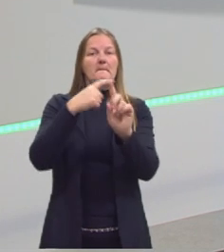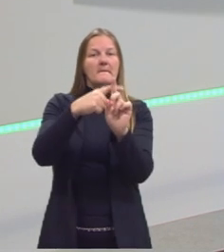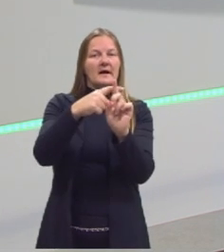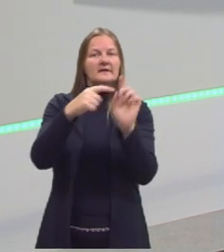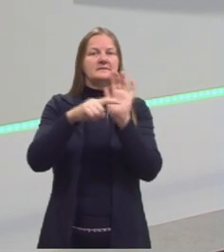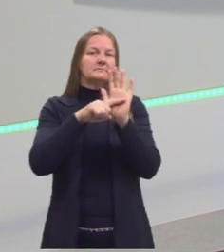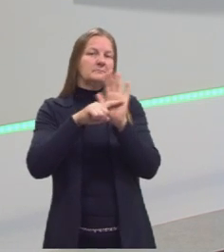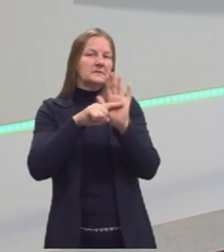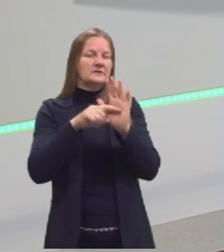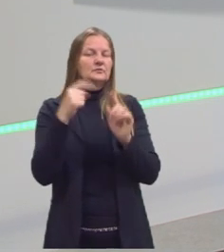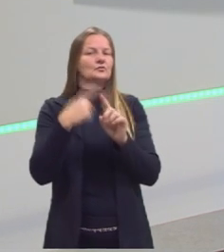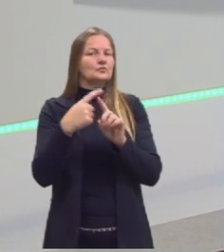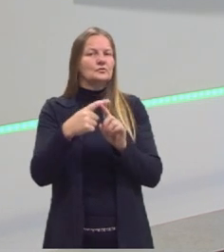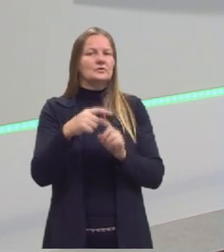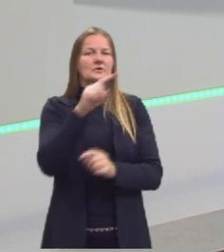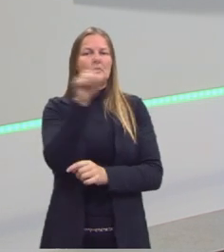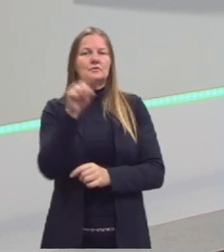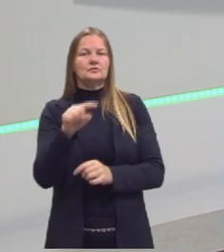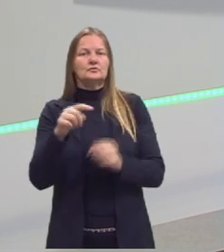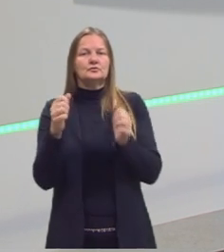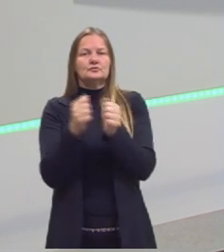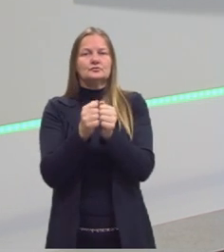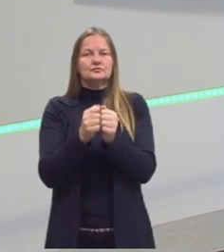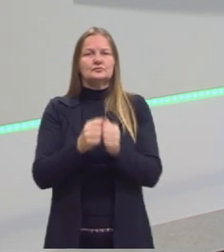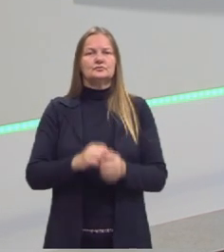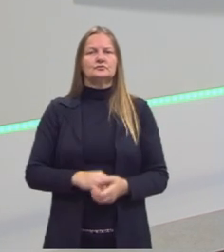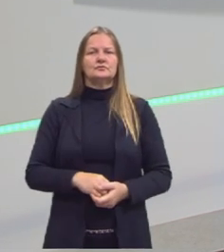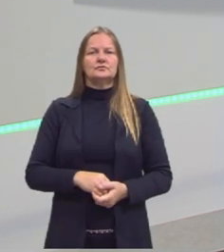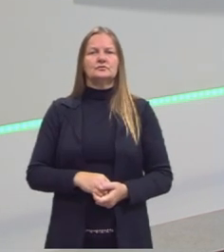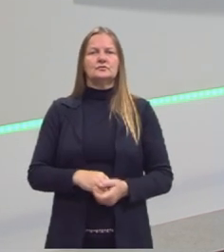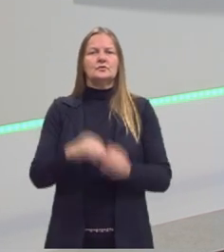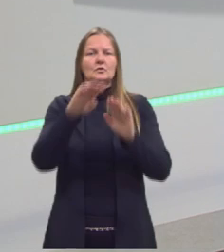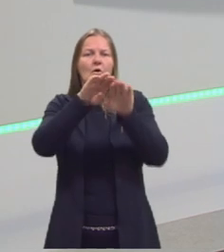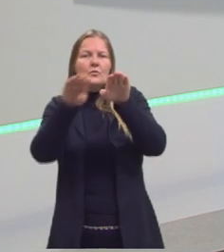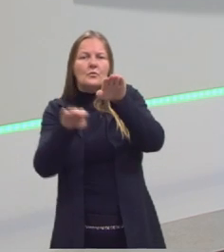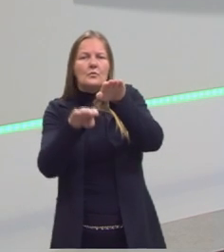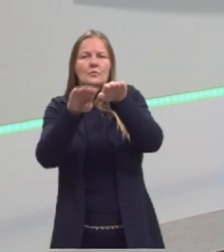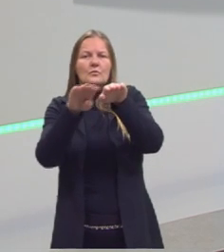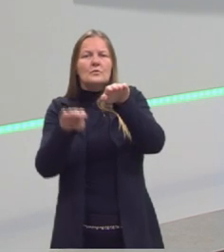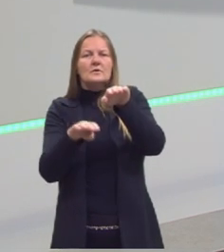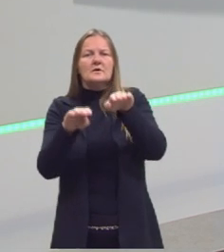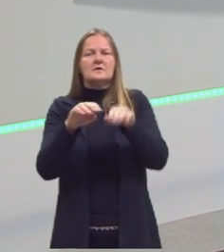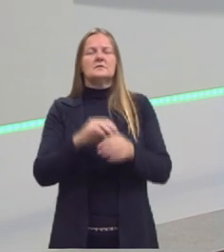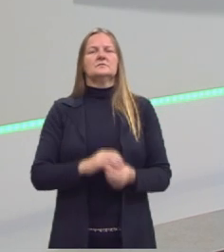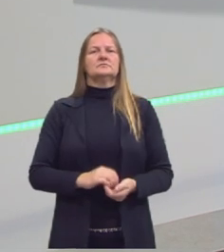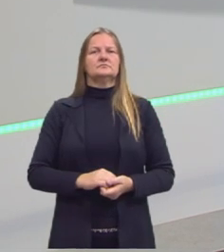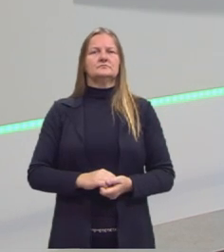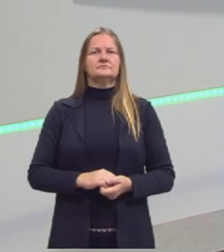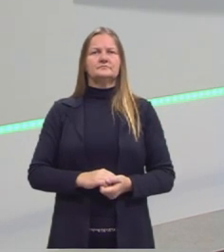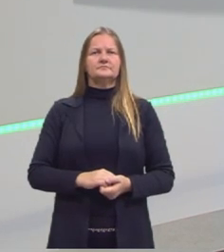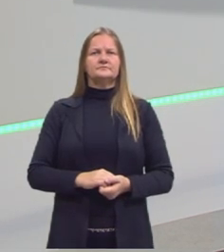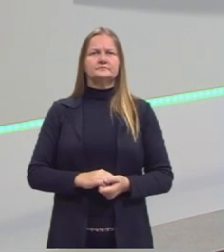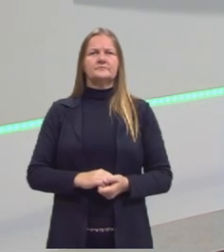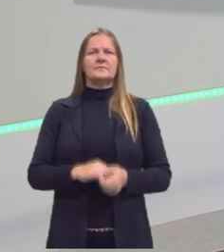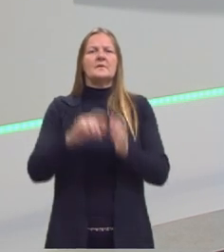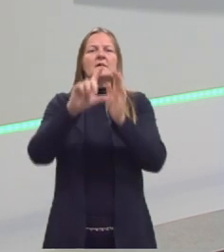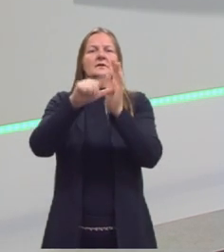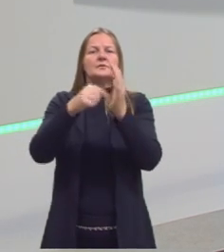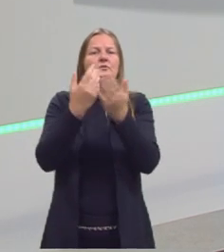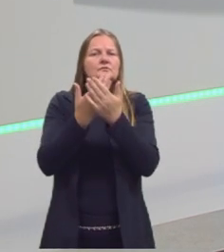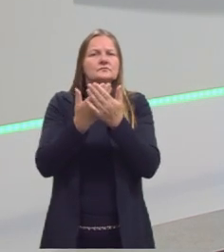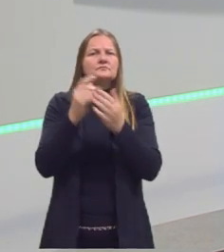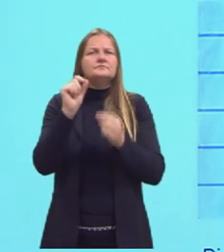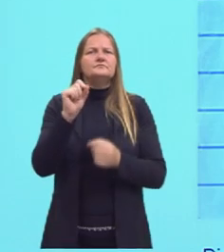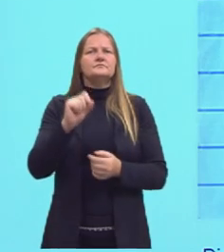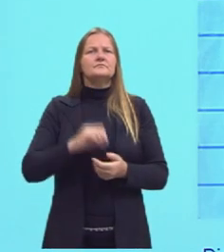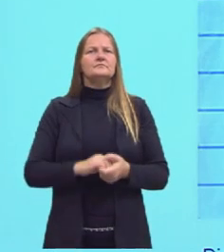menos, sempre levando em consideração então esses subconjuntos. Depois disso, que que foi estudado?